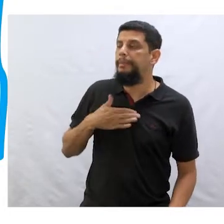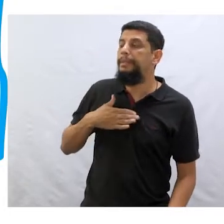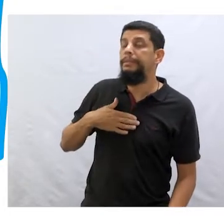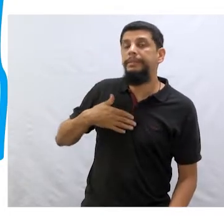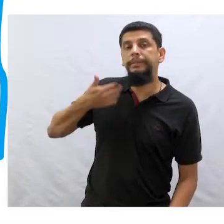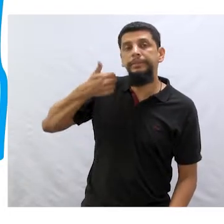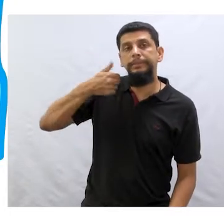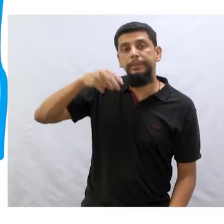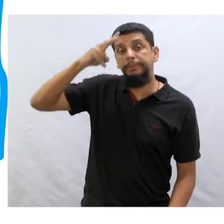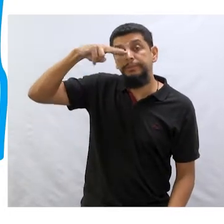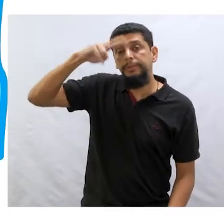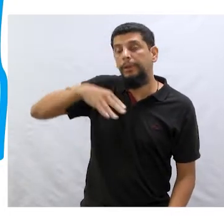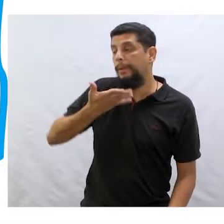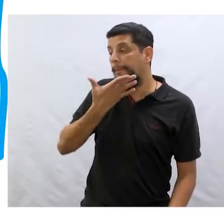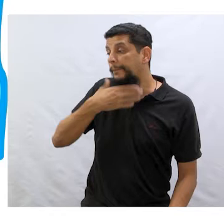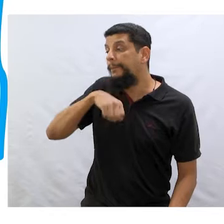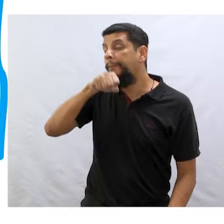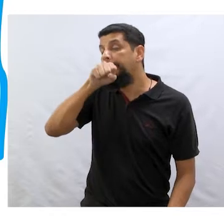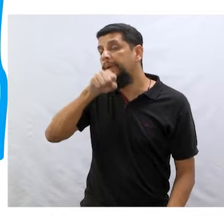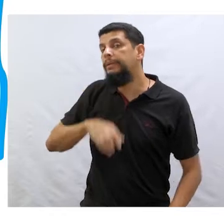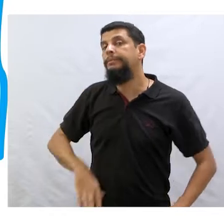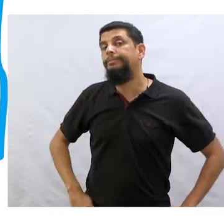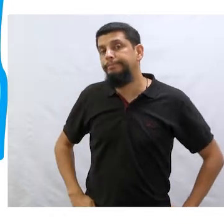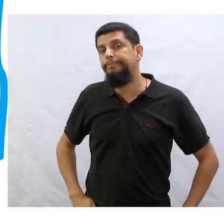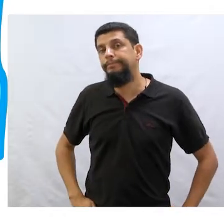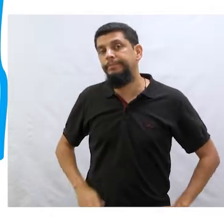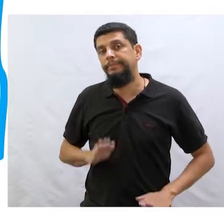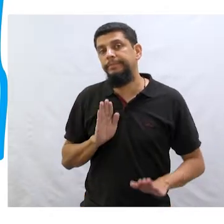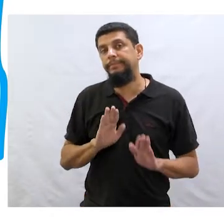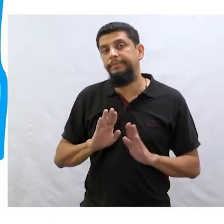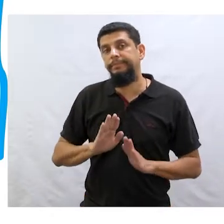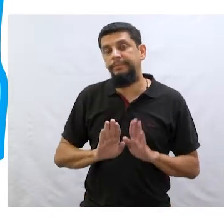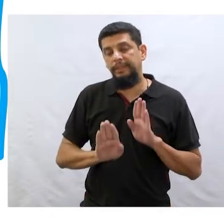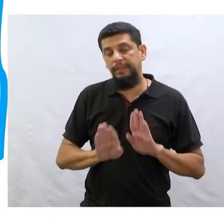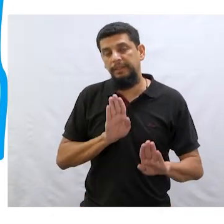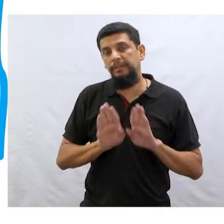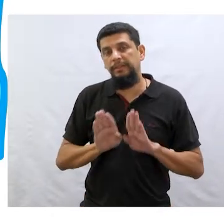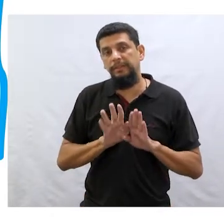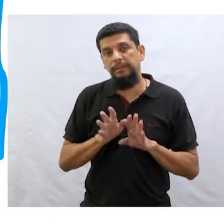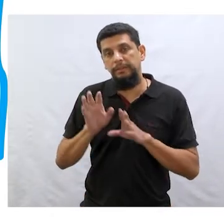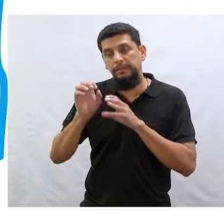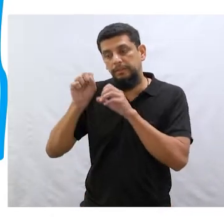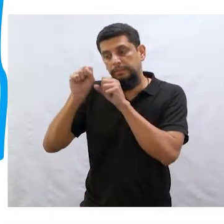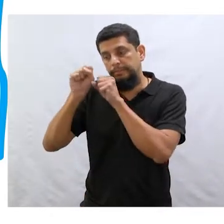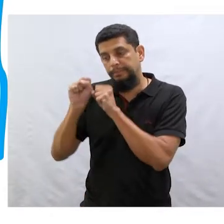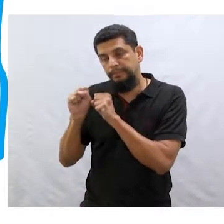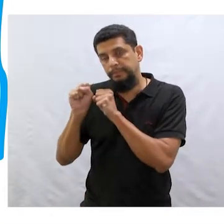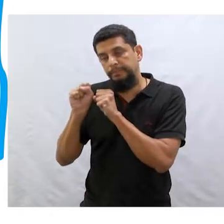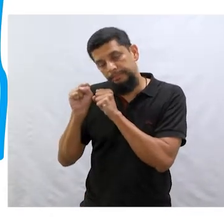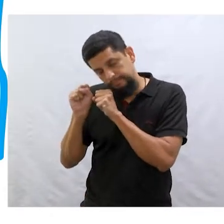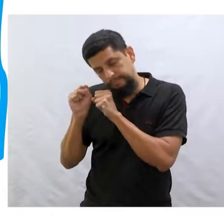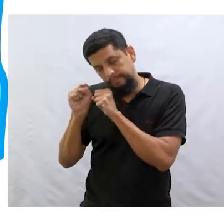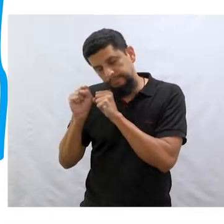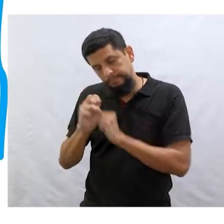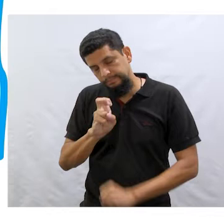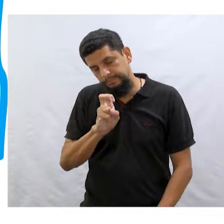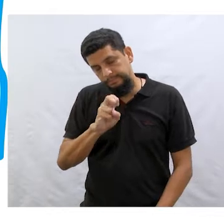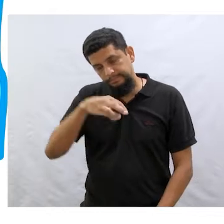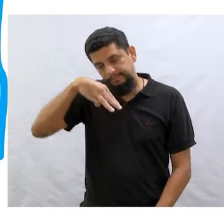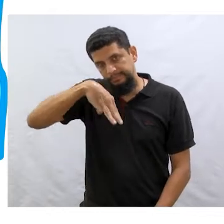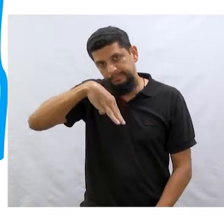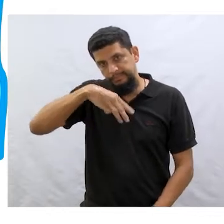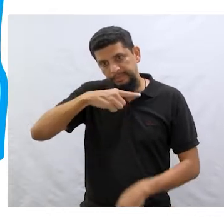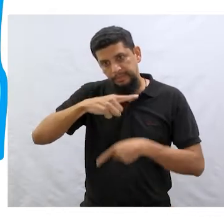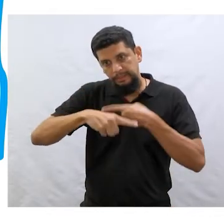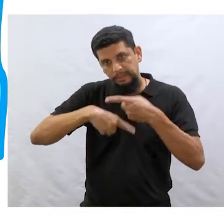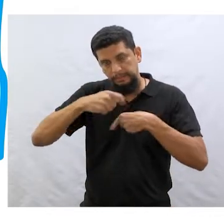história, pai? Outras vezes, ele dormia uns cinco minutos. Depois,